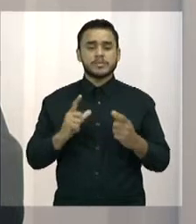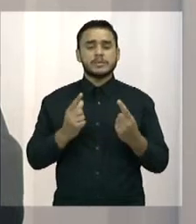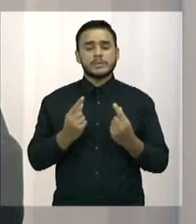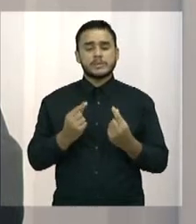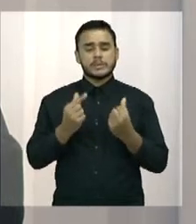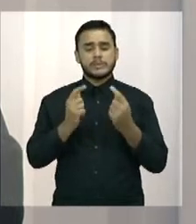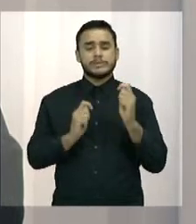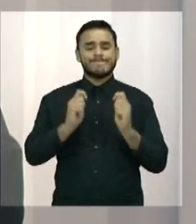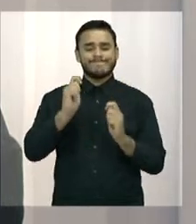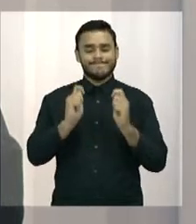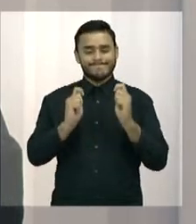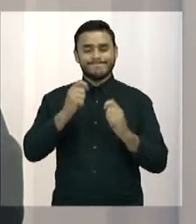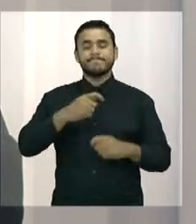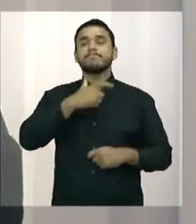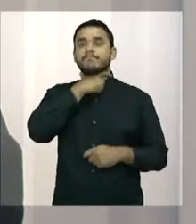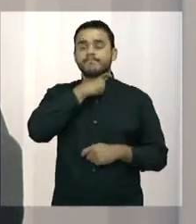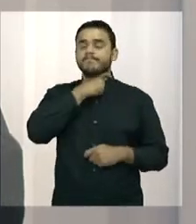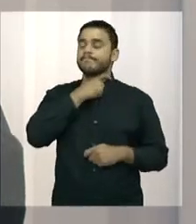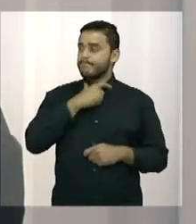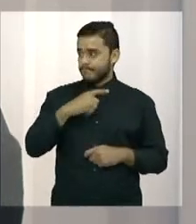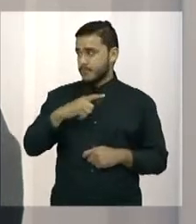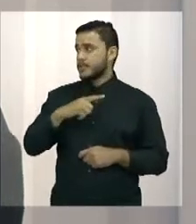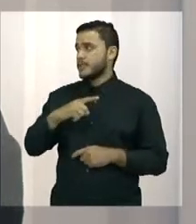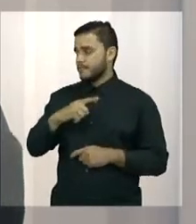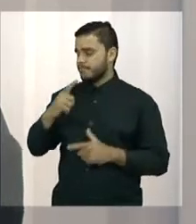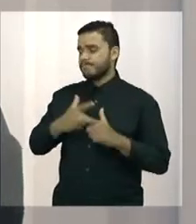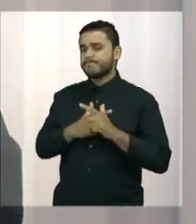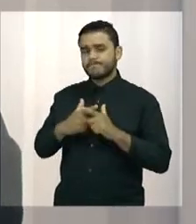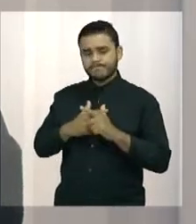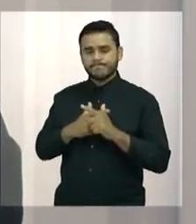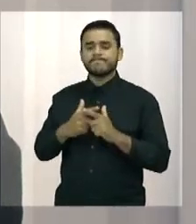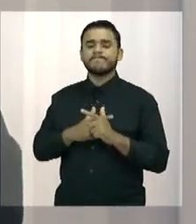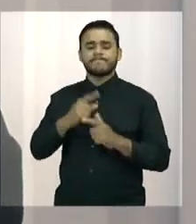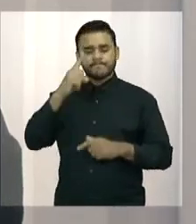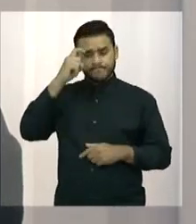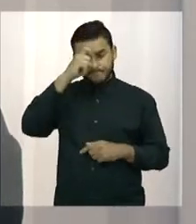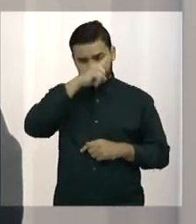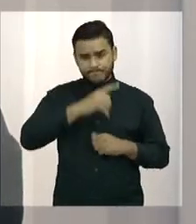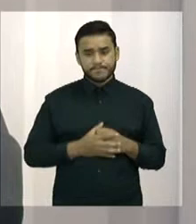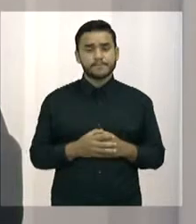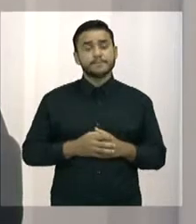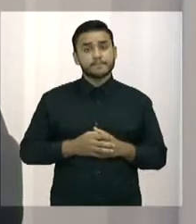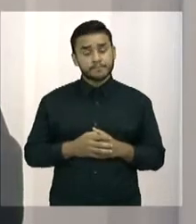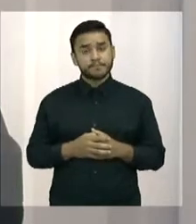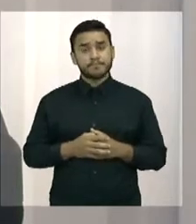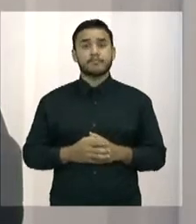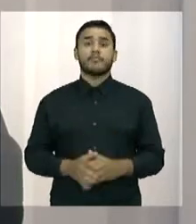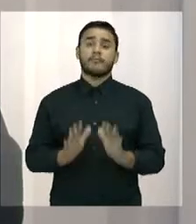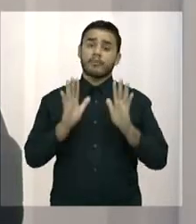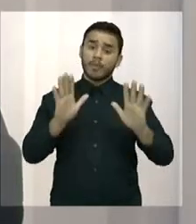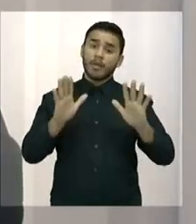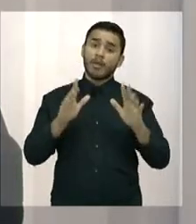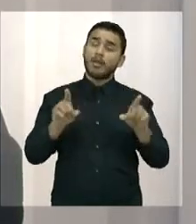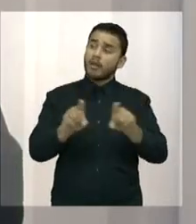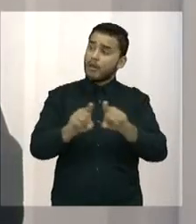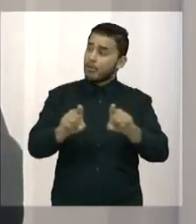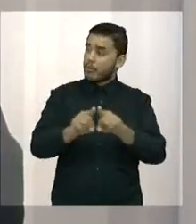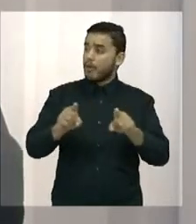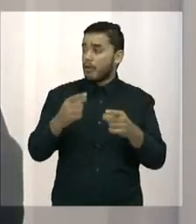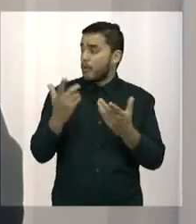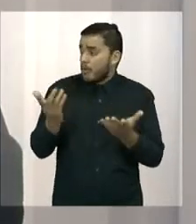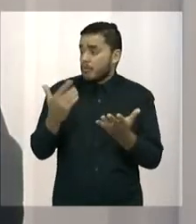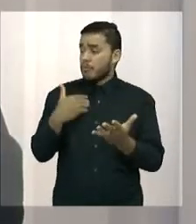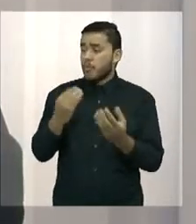crise sem precedente, uma crise que está trazendo sérias consequências, isso também reflete nos nossos pedidos.